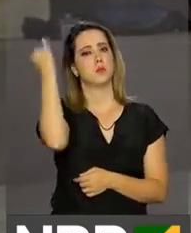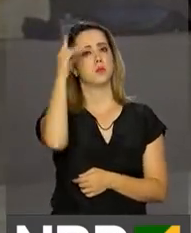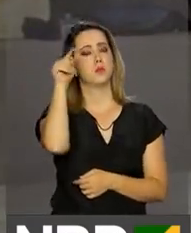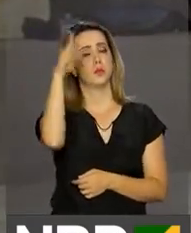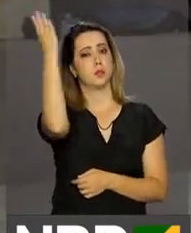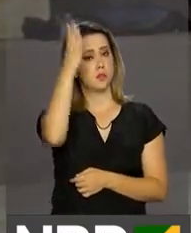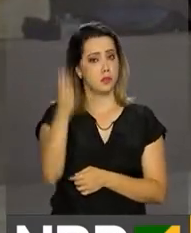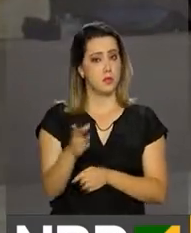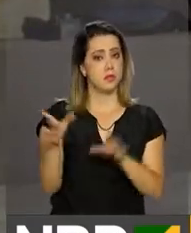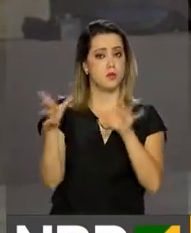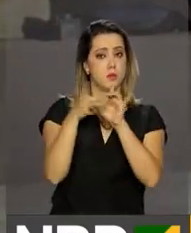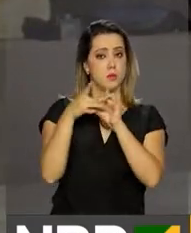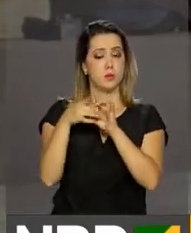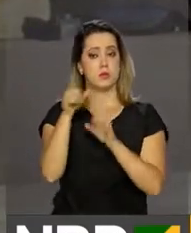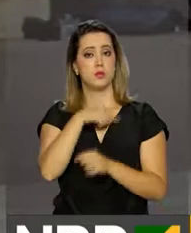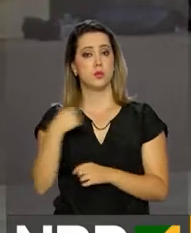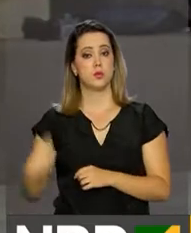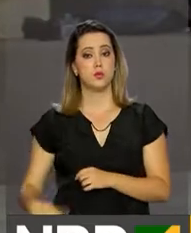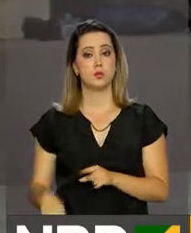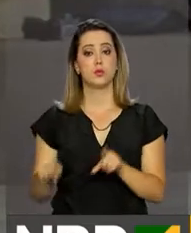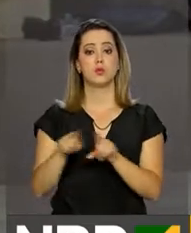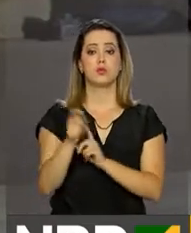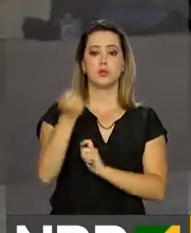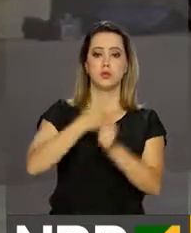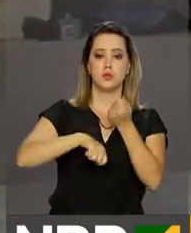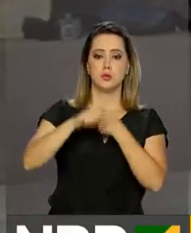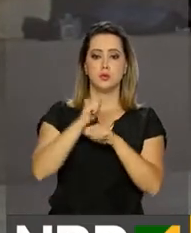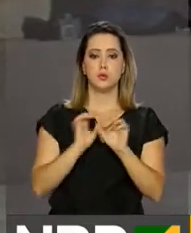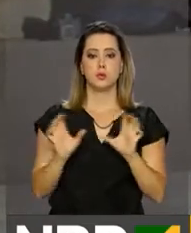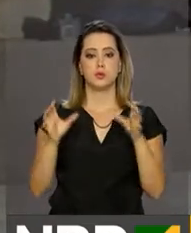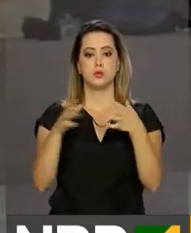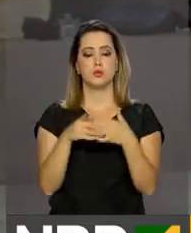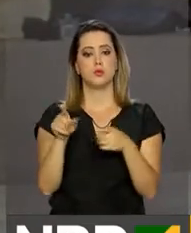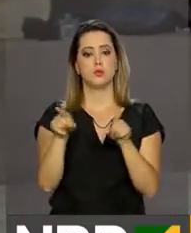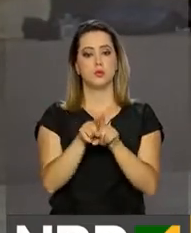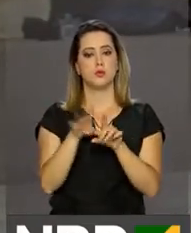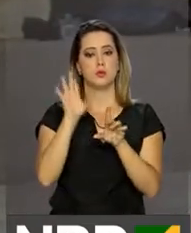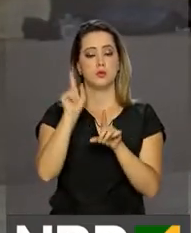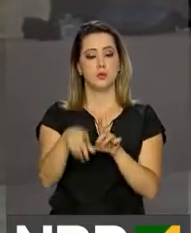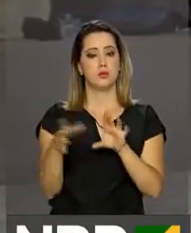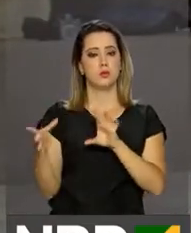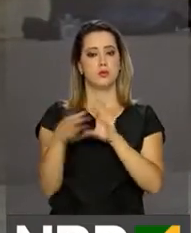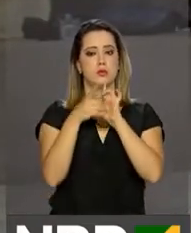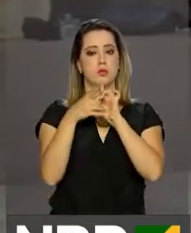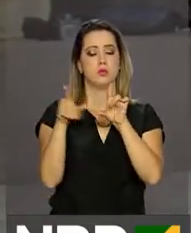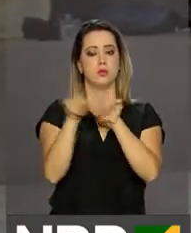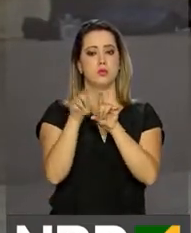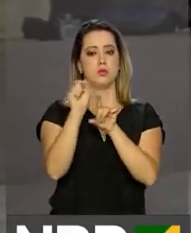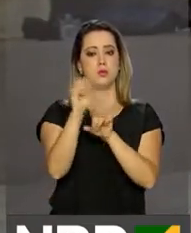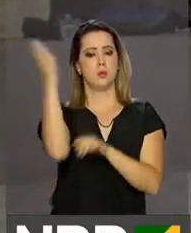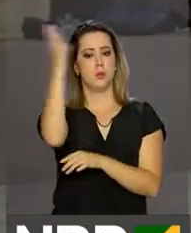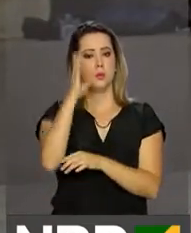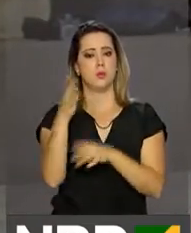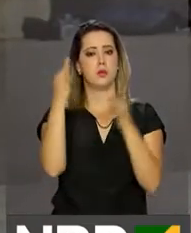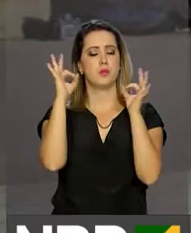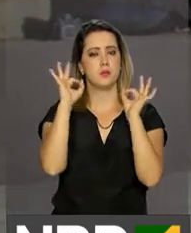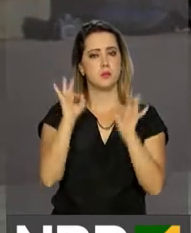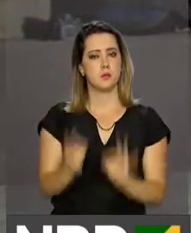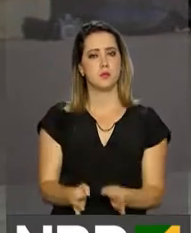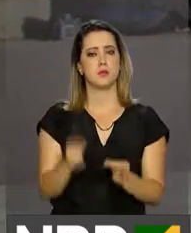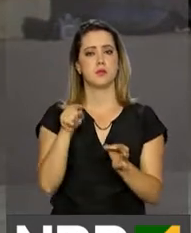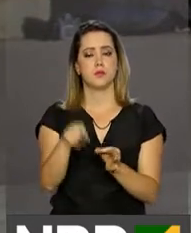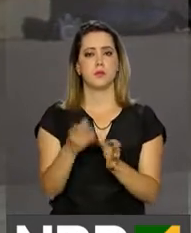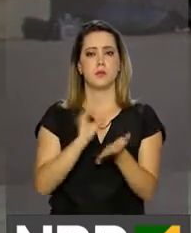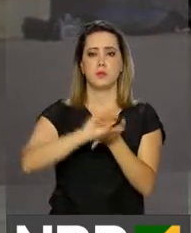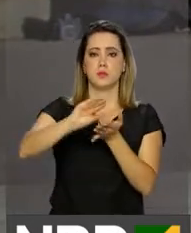que Brasil e China são duas grandes economias fortemente ligadas, sendo o Brasil o destino seguro para